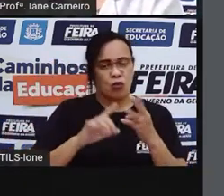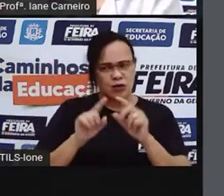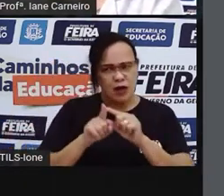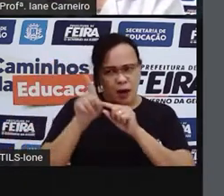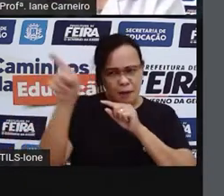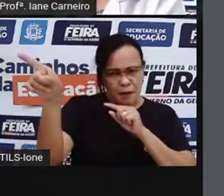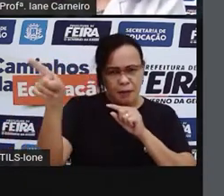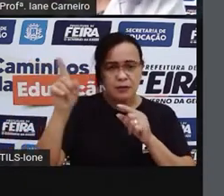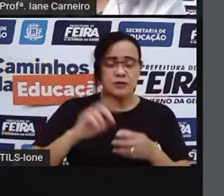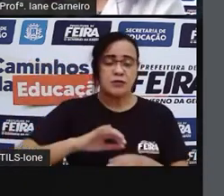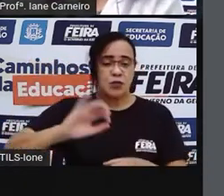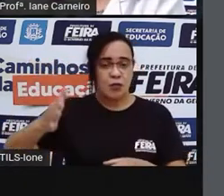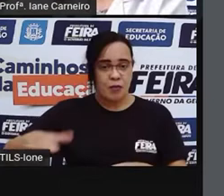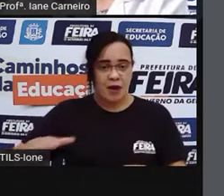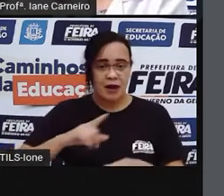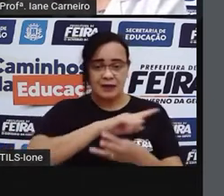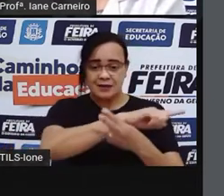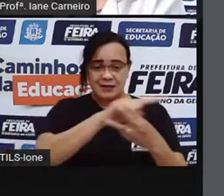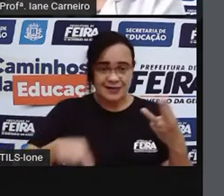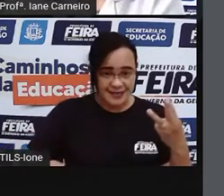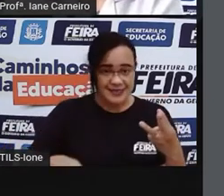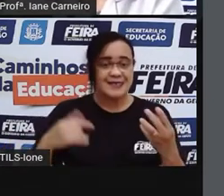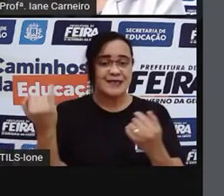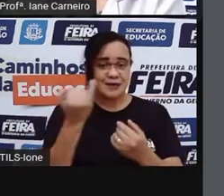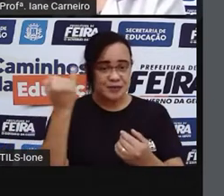mesma palavra com três funções diferentes.